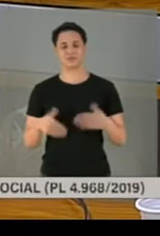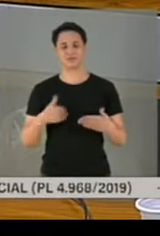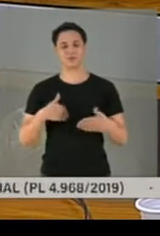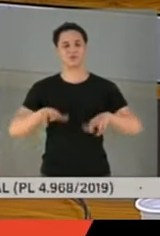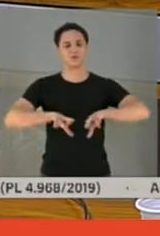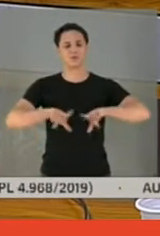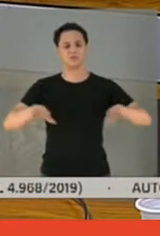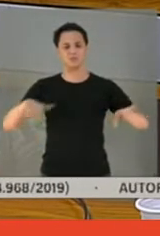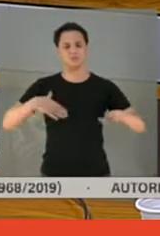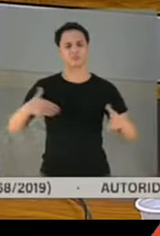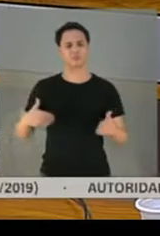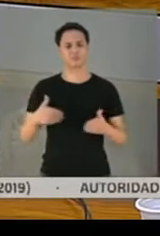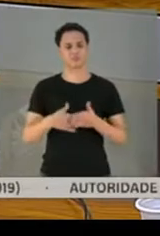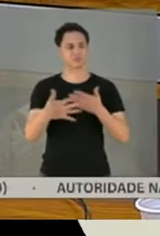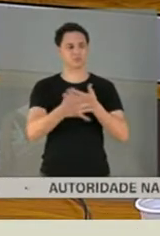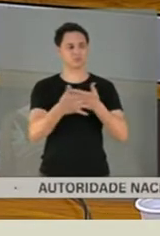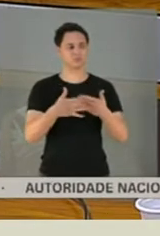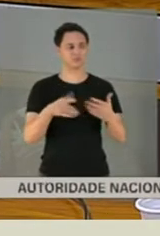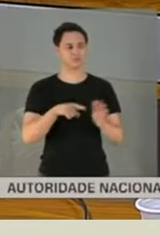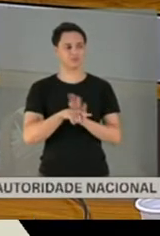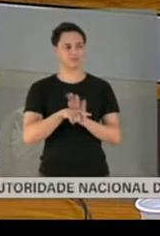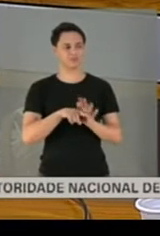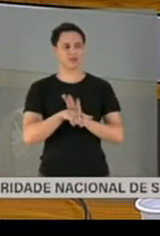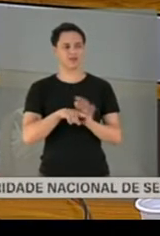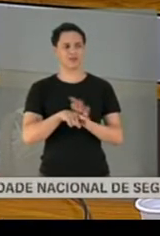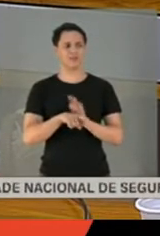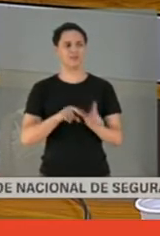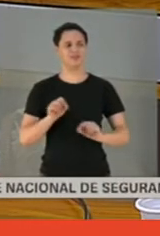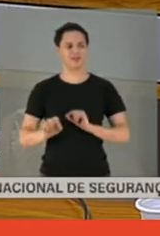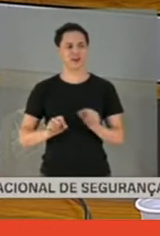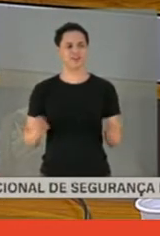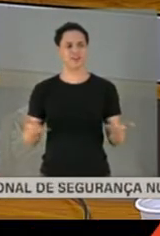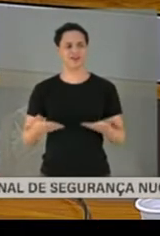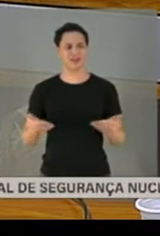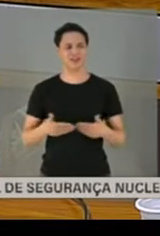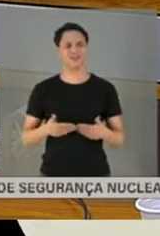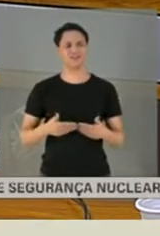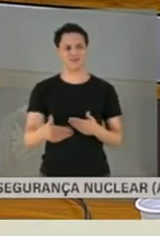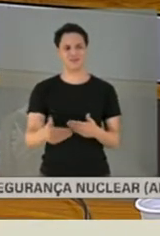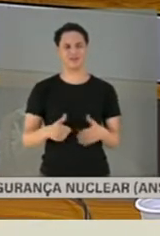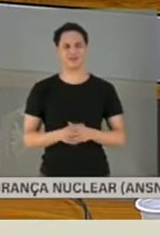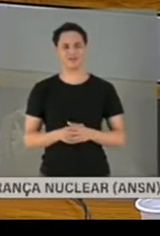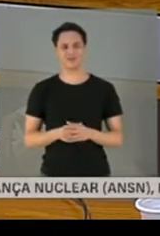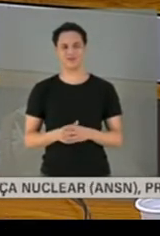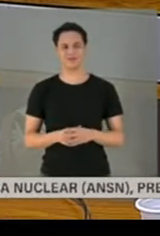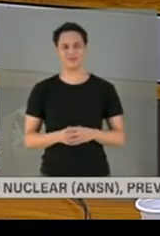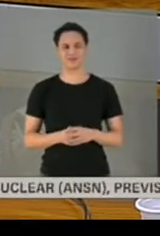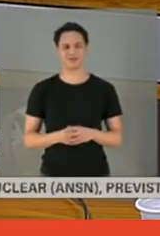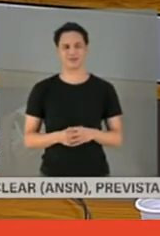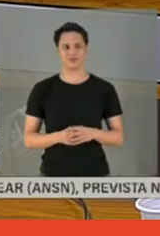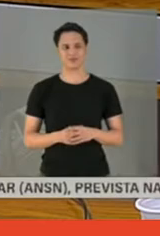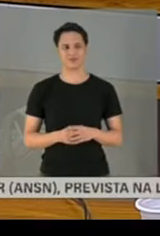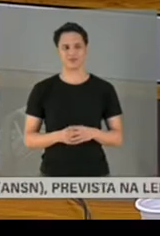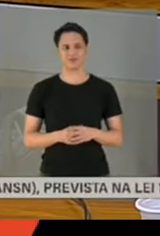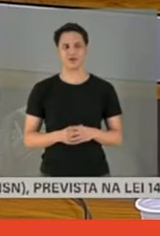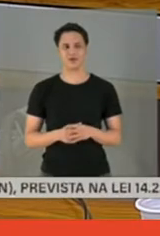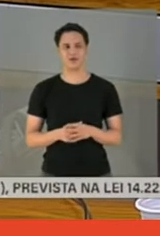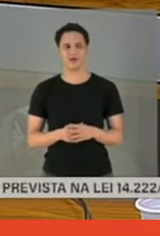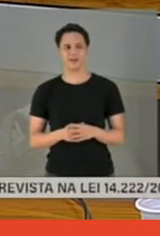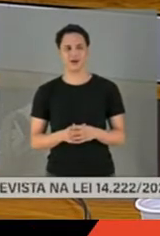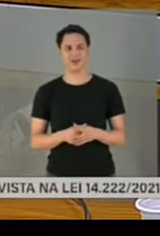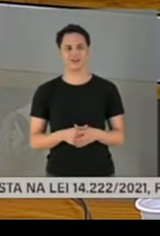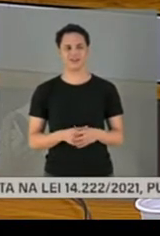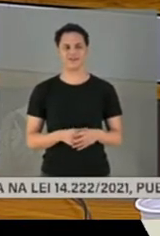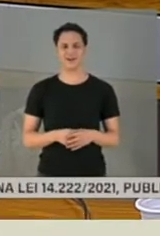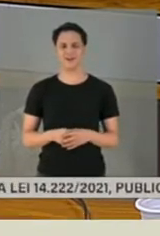procedimentos, e infelizmente no dia 26 de abril desse